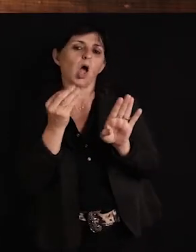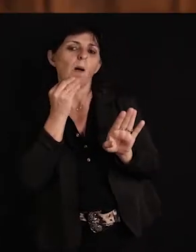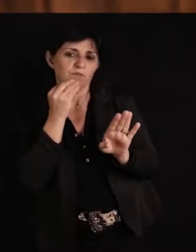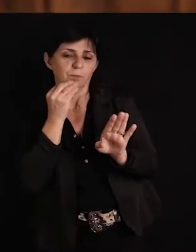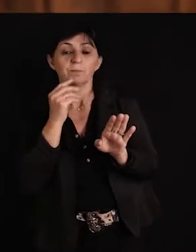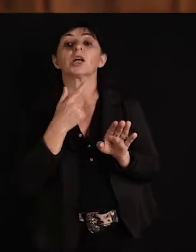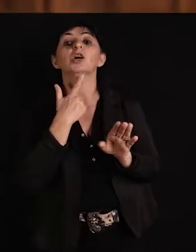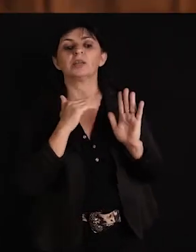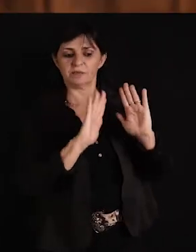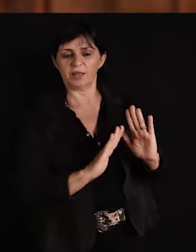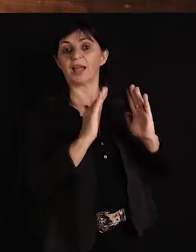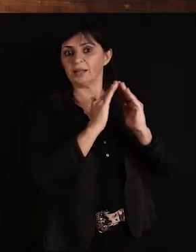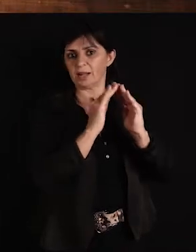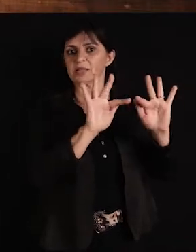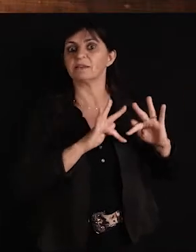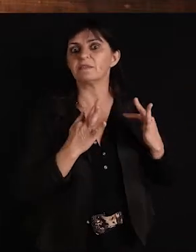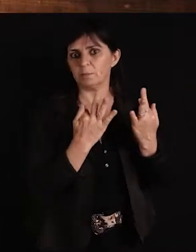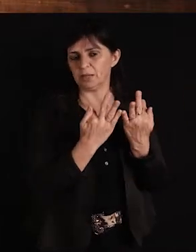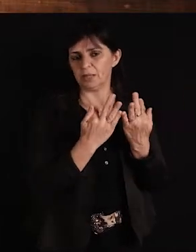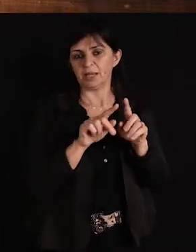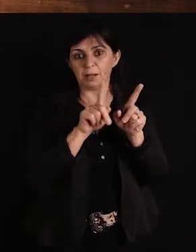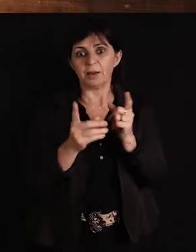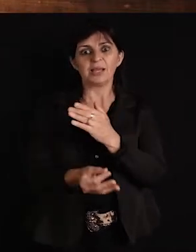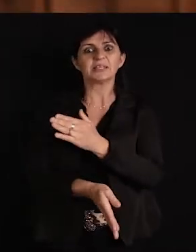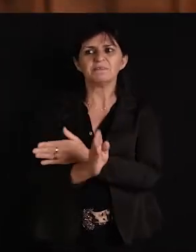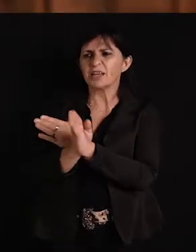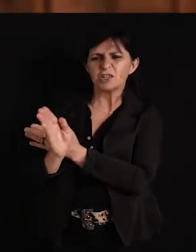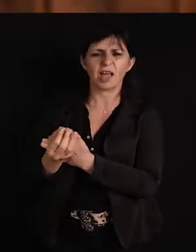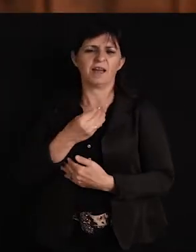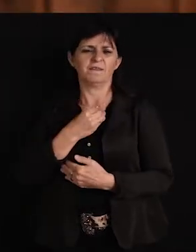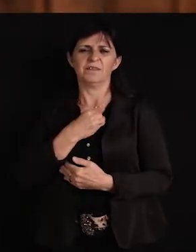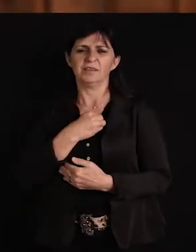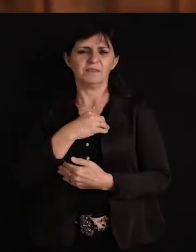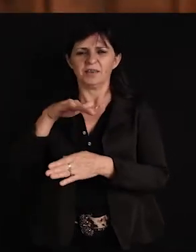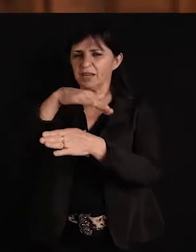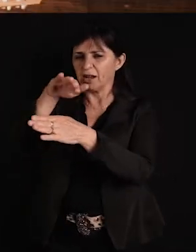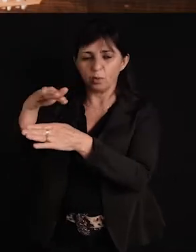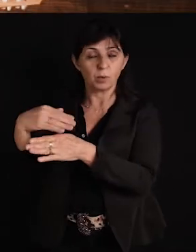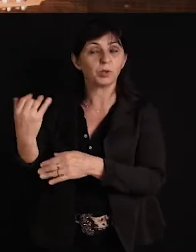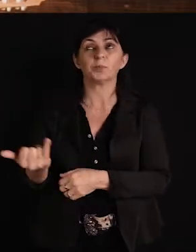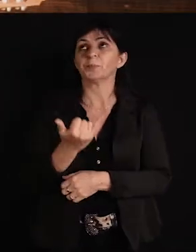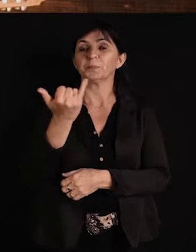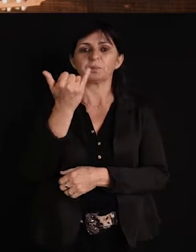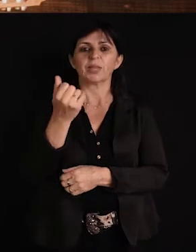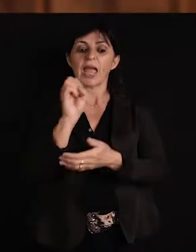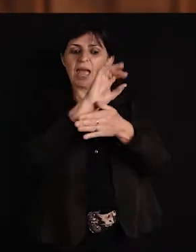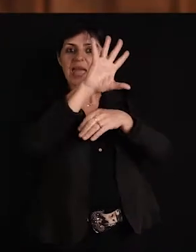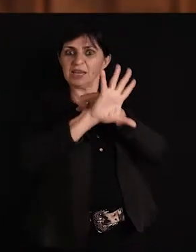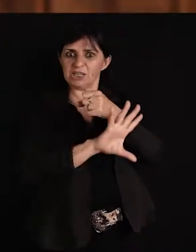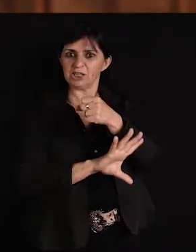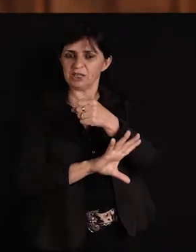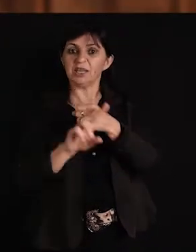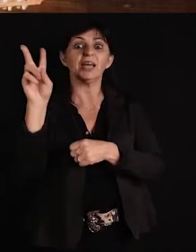gosta de família, coisa e tal, mas viver da estrada é muito gratificante. Bom, Erechim, História e Canto, é uma das músicas que